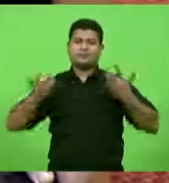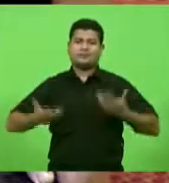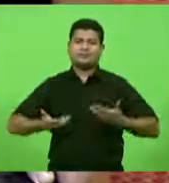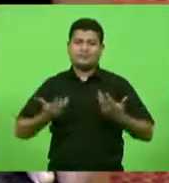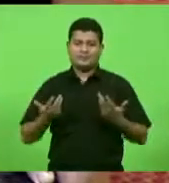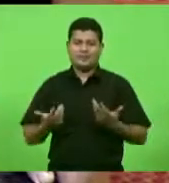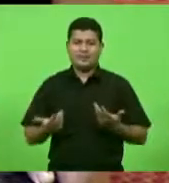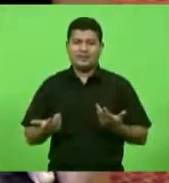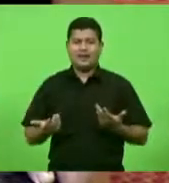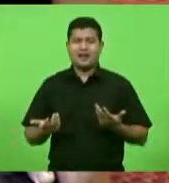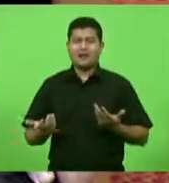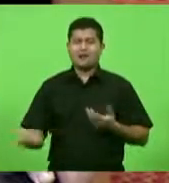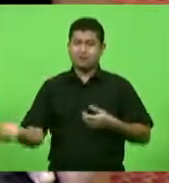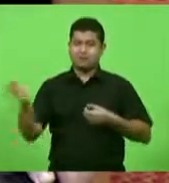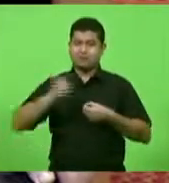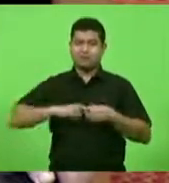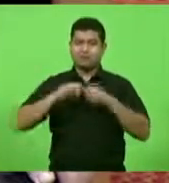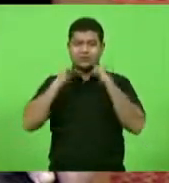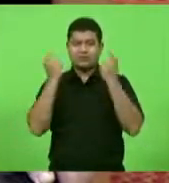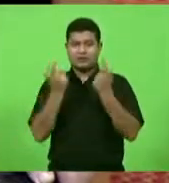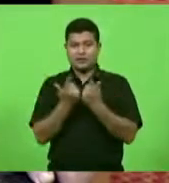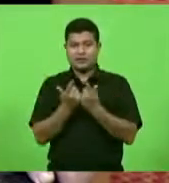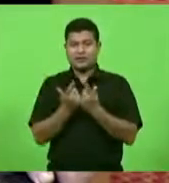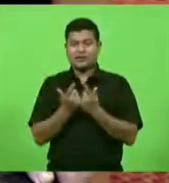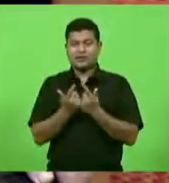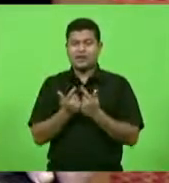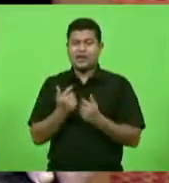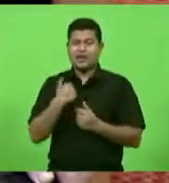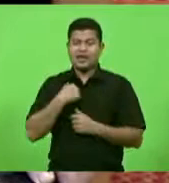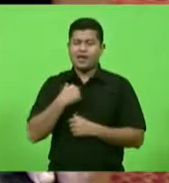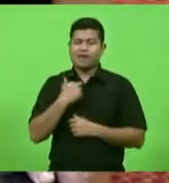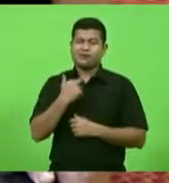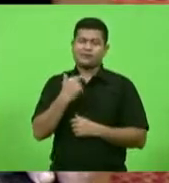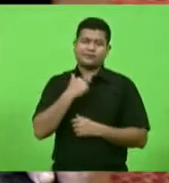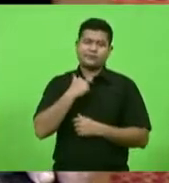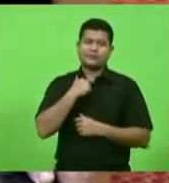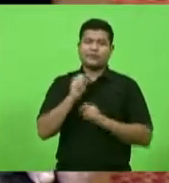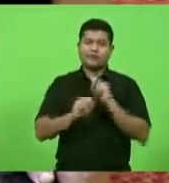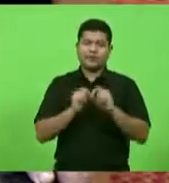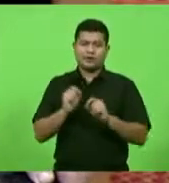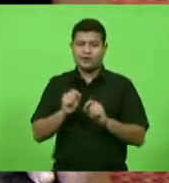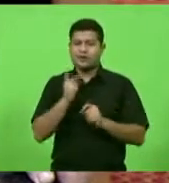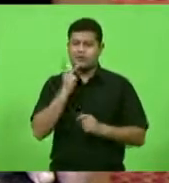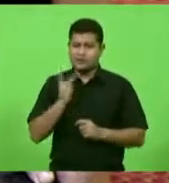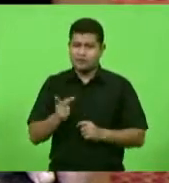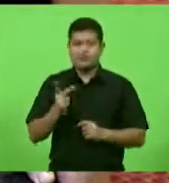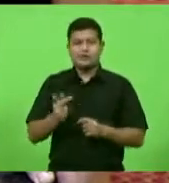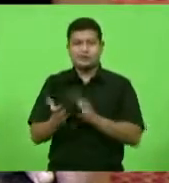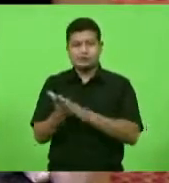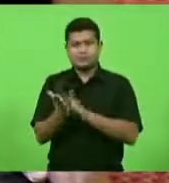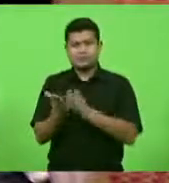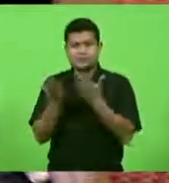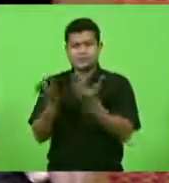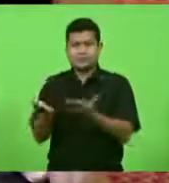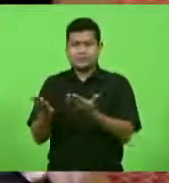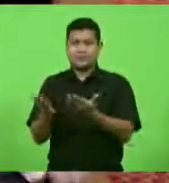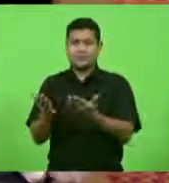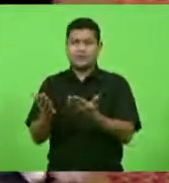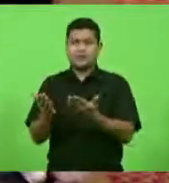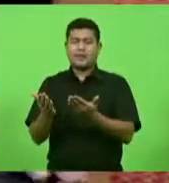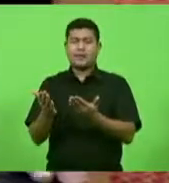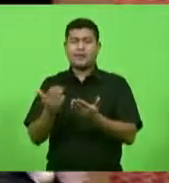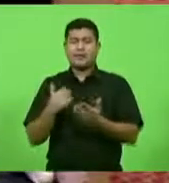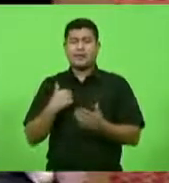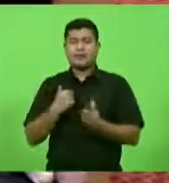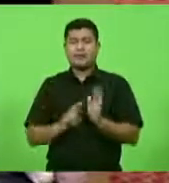na casa. Então, não poderia deixar de fazer esse registro aí em nome do PL,